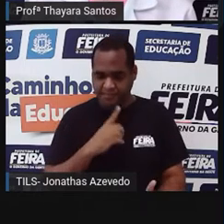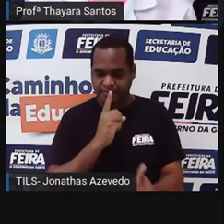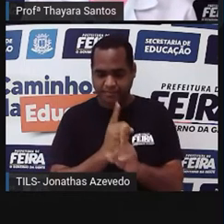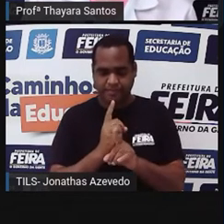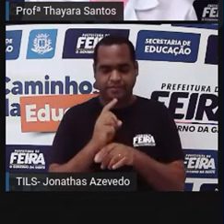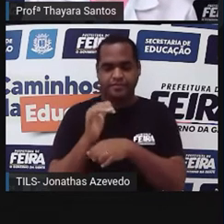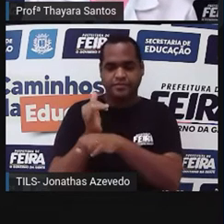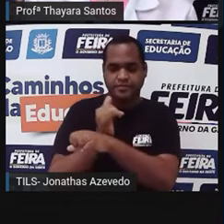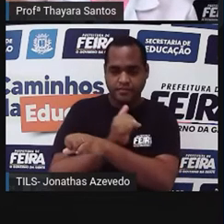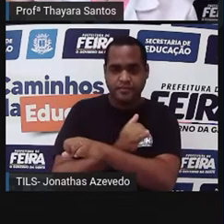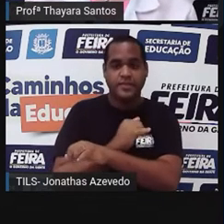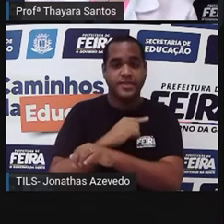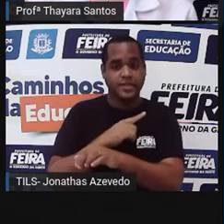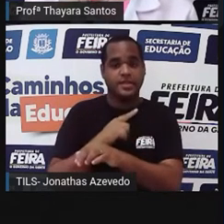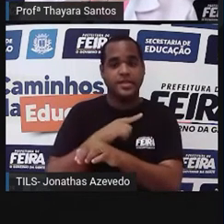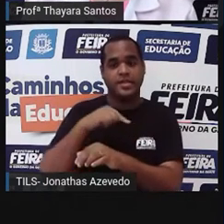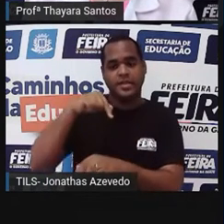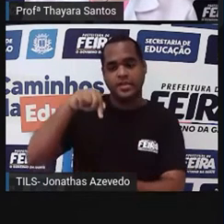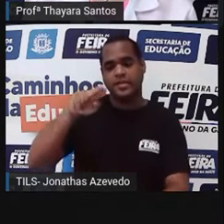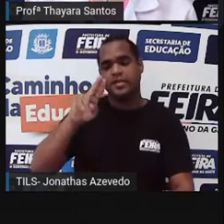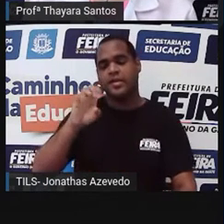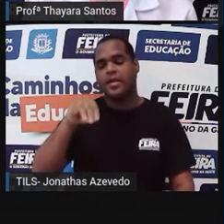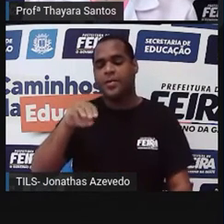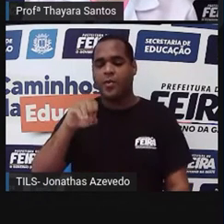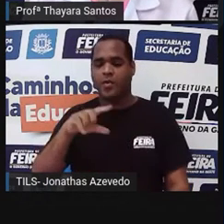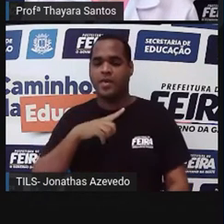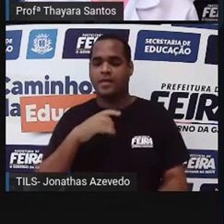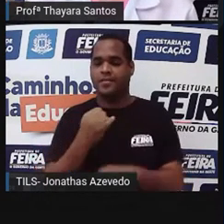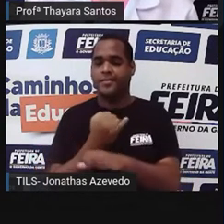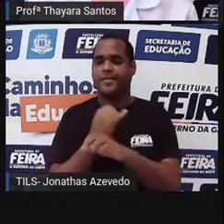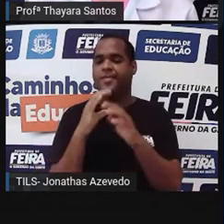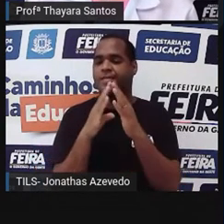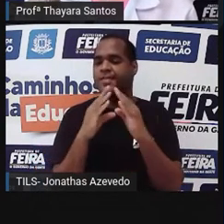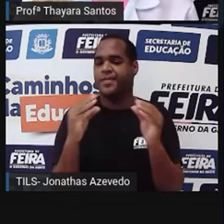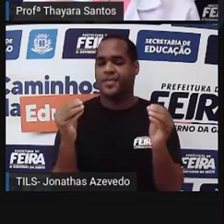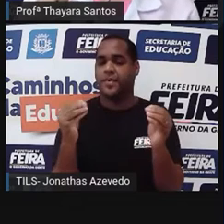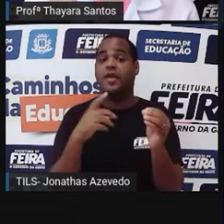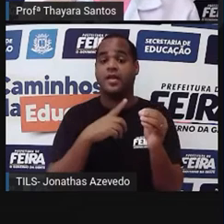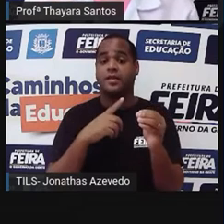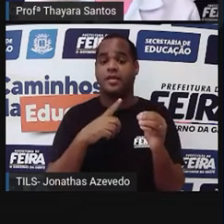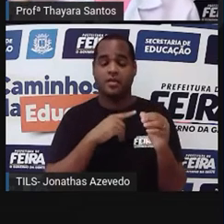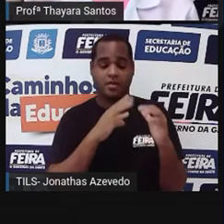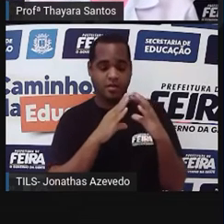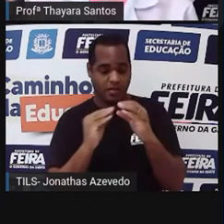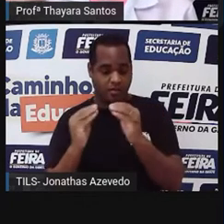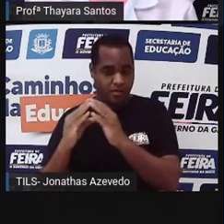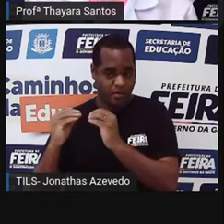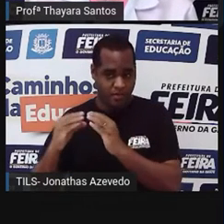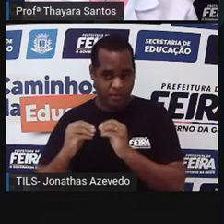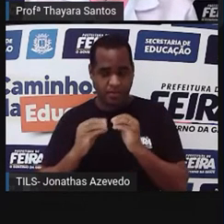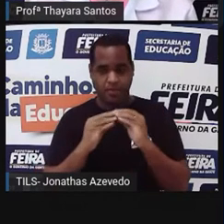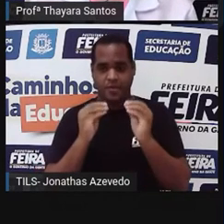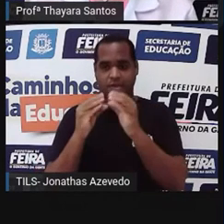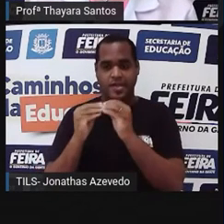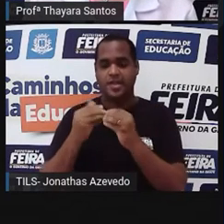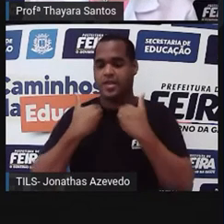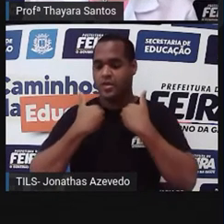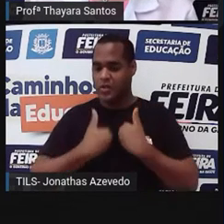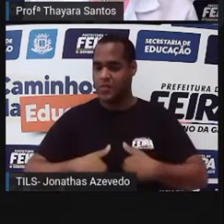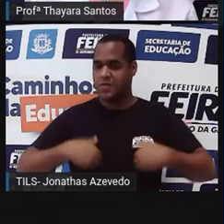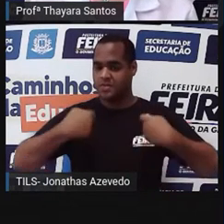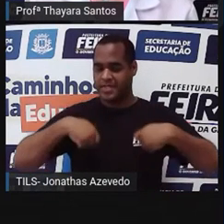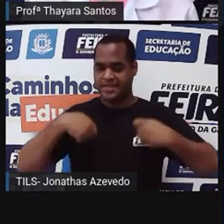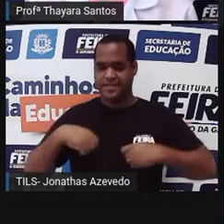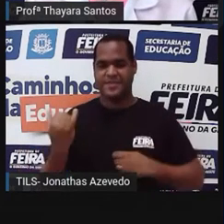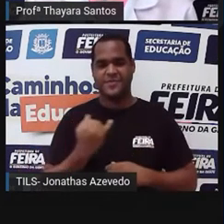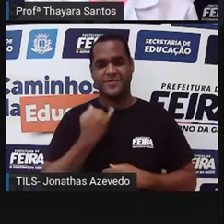gordura que está nesse quimo, ela começa a fazer a digestão dessa gordura e conseguir soltar ela e mandar para as partes do corpo que precisam